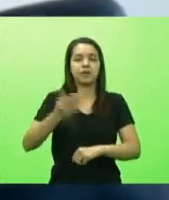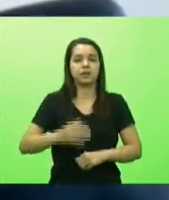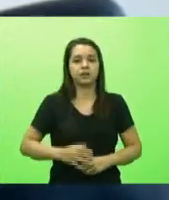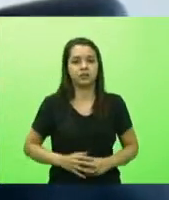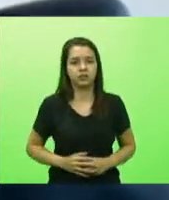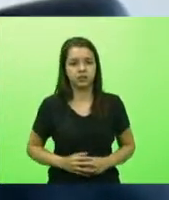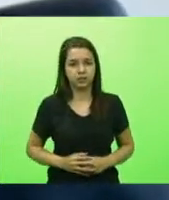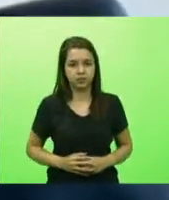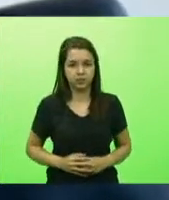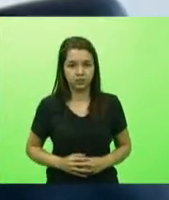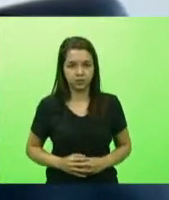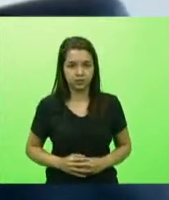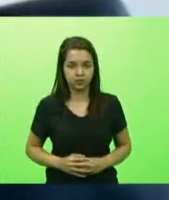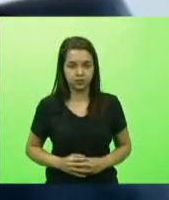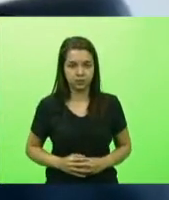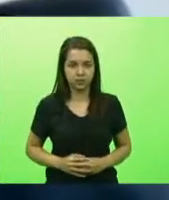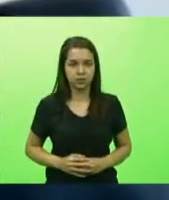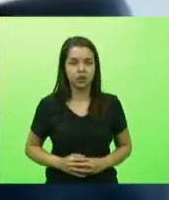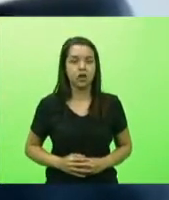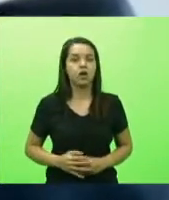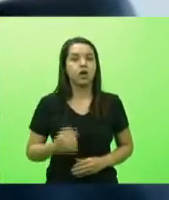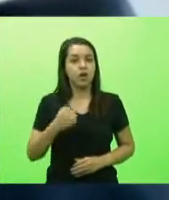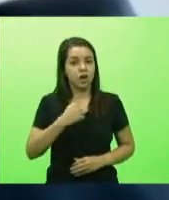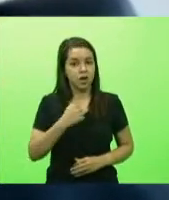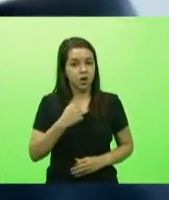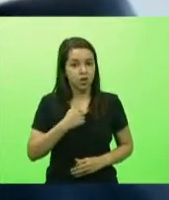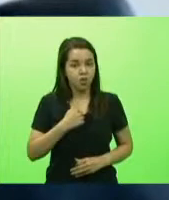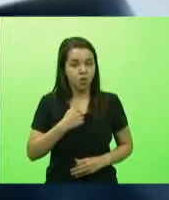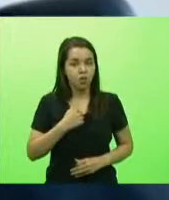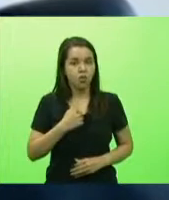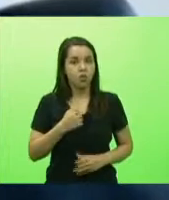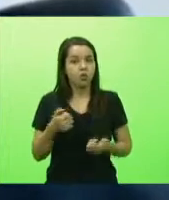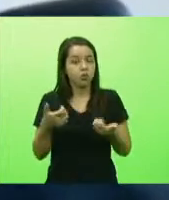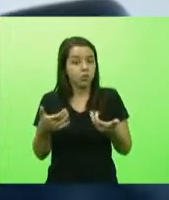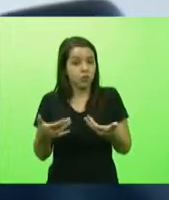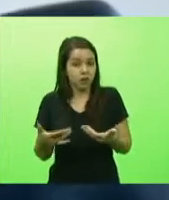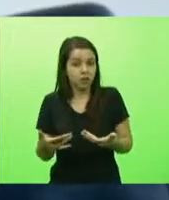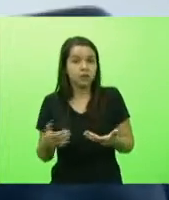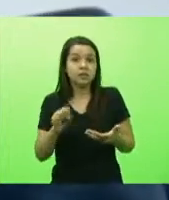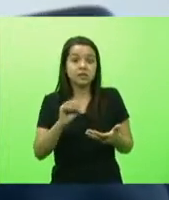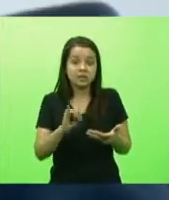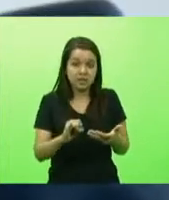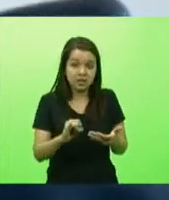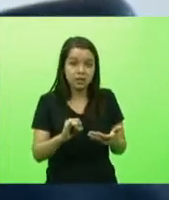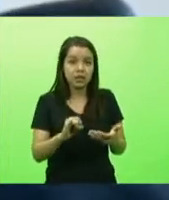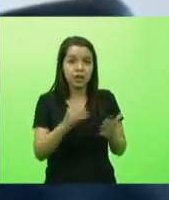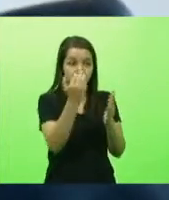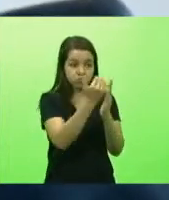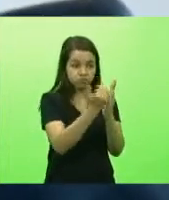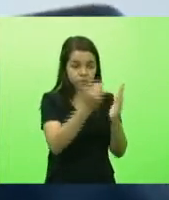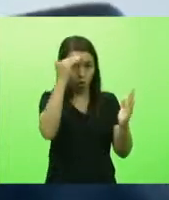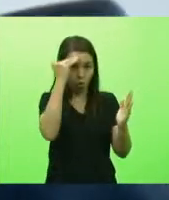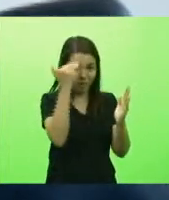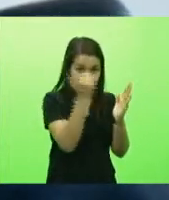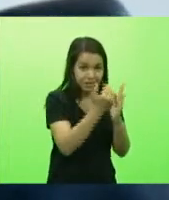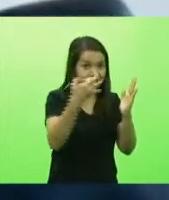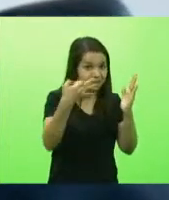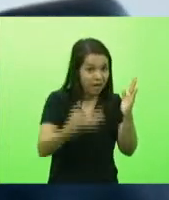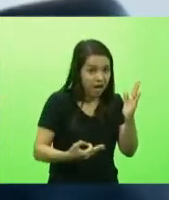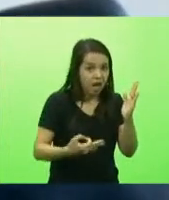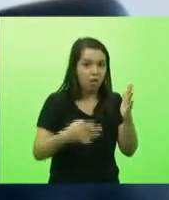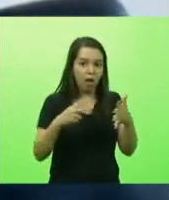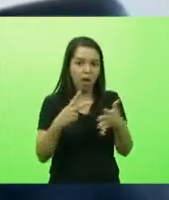levanto nessa nesse regramento nós não teremos erros e dificuldades depois um segundo momento para